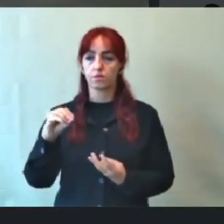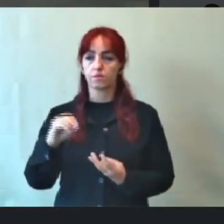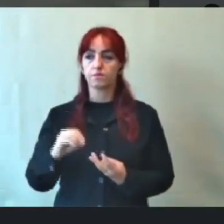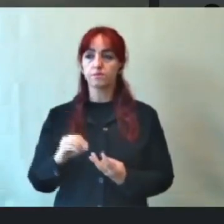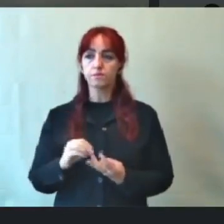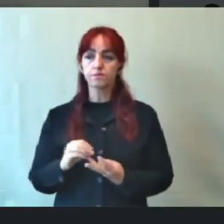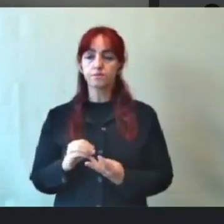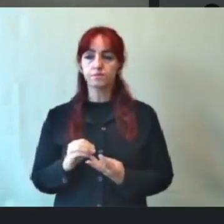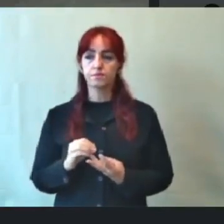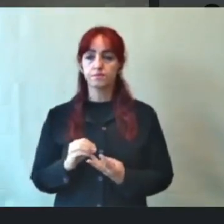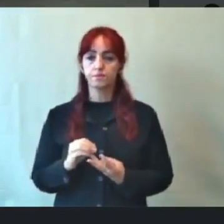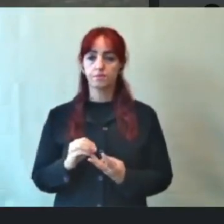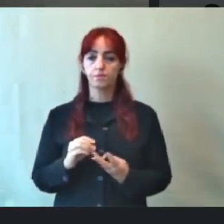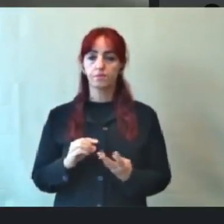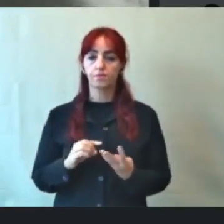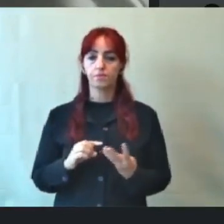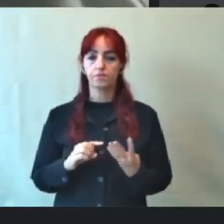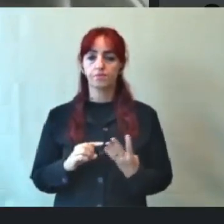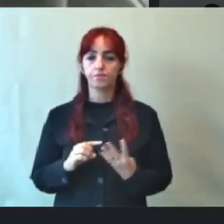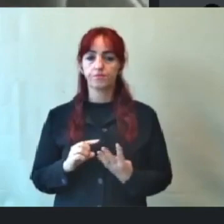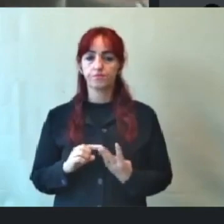Vereador Reinaldo Gomes.